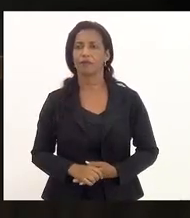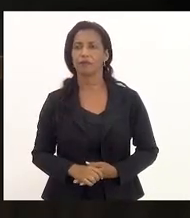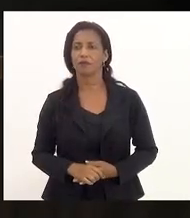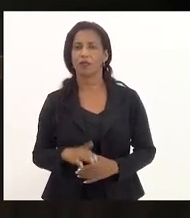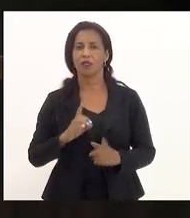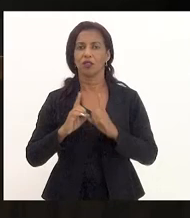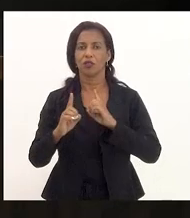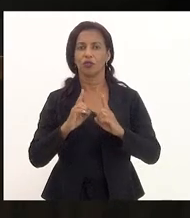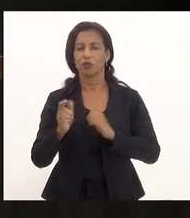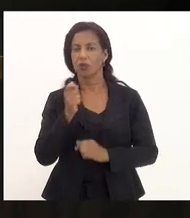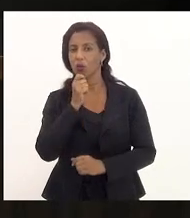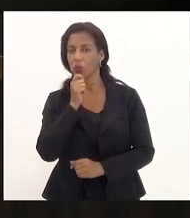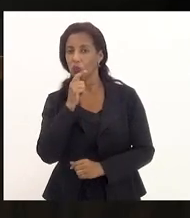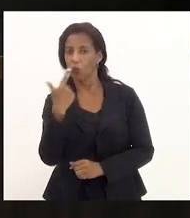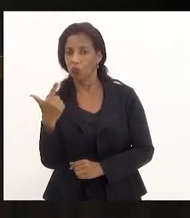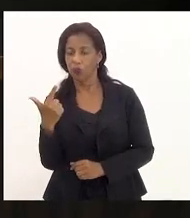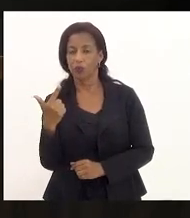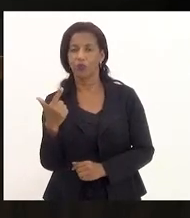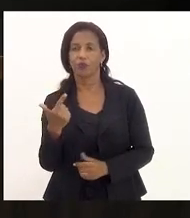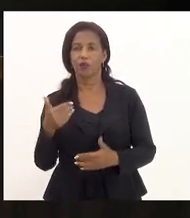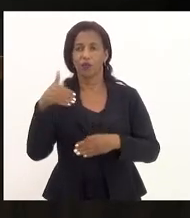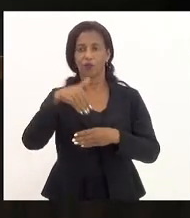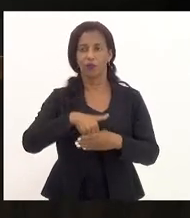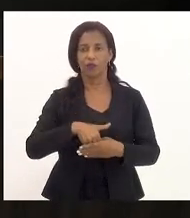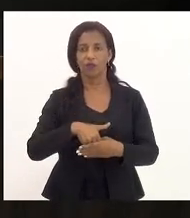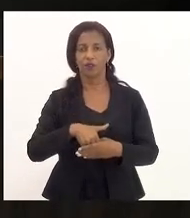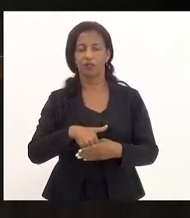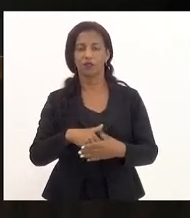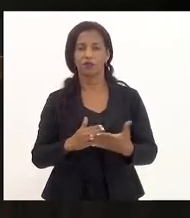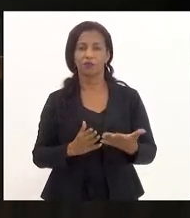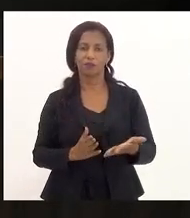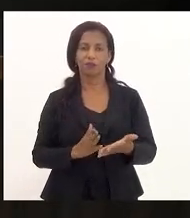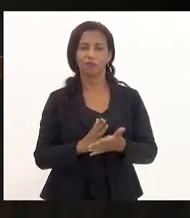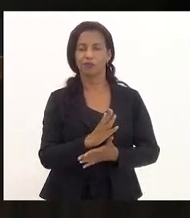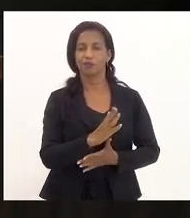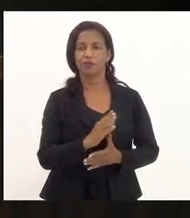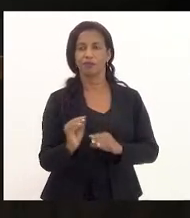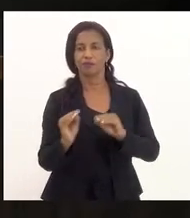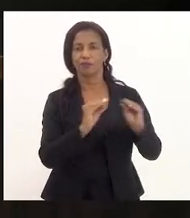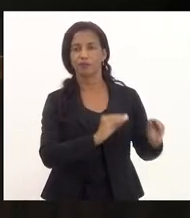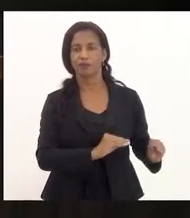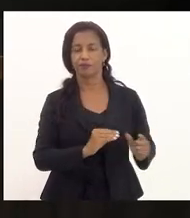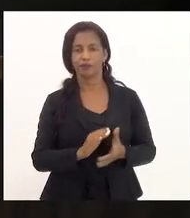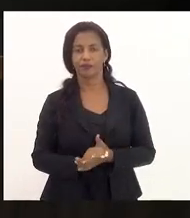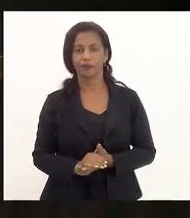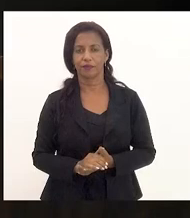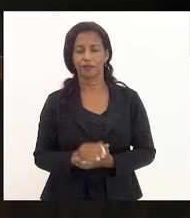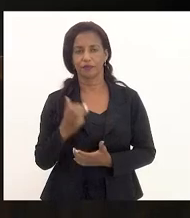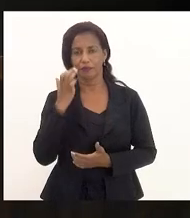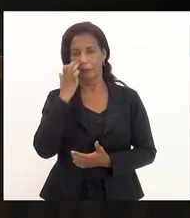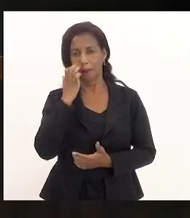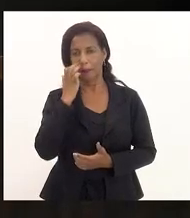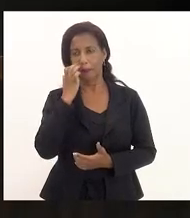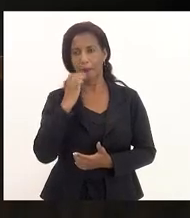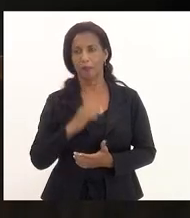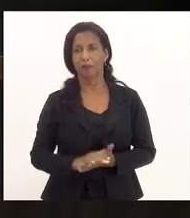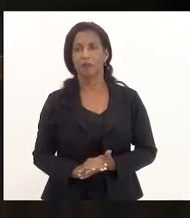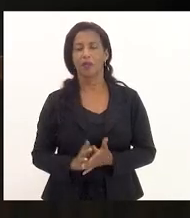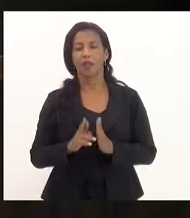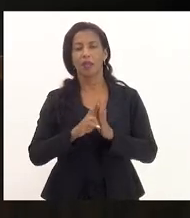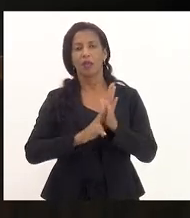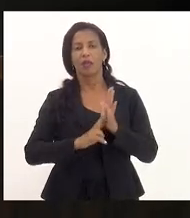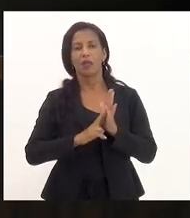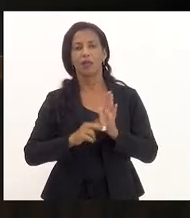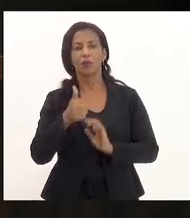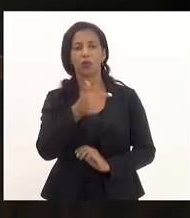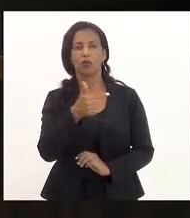Em discussão. Não haveria o queira discutir, encerrada a discussão. Em votação. Os senhores que aprovam permaneçam como estão aprovadas. Vai à publicação. Requerimento número 226,